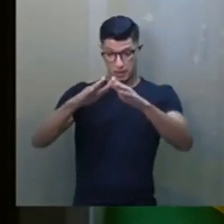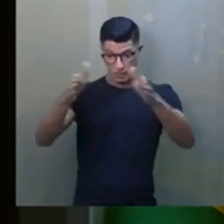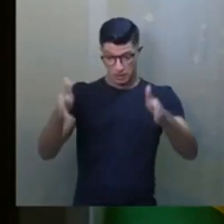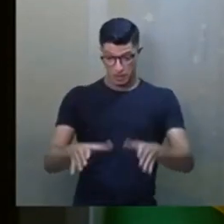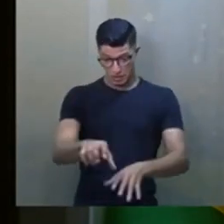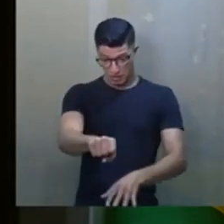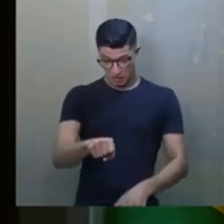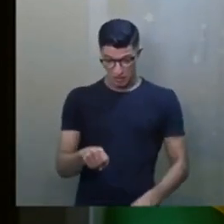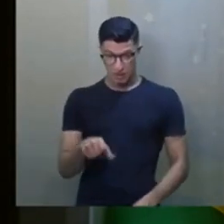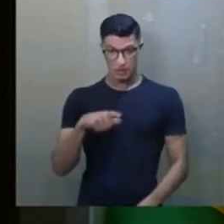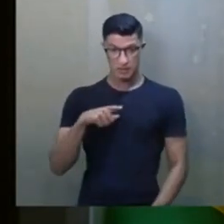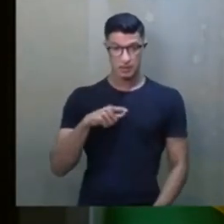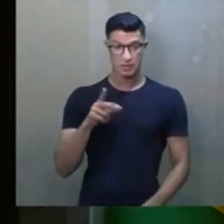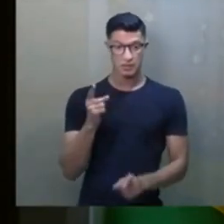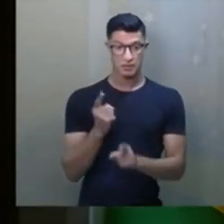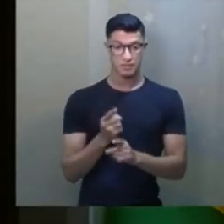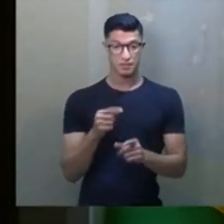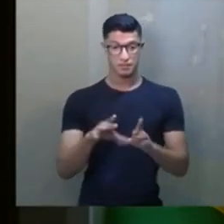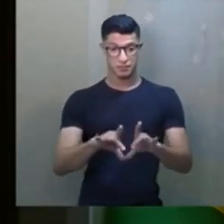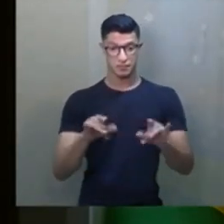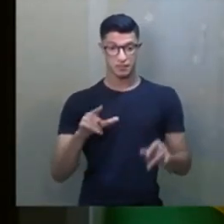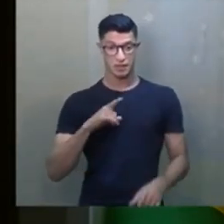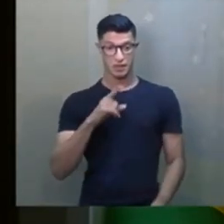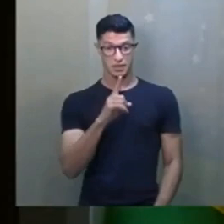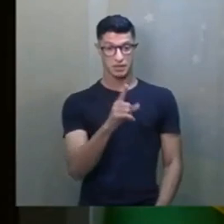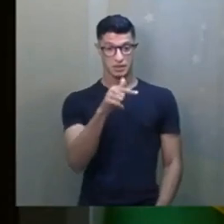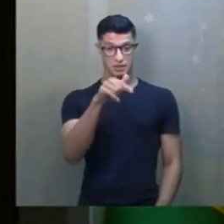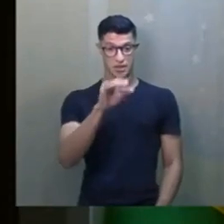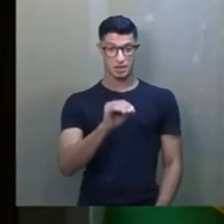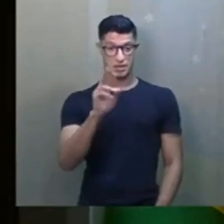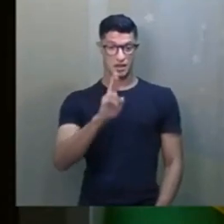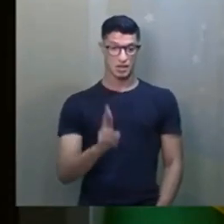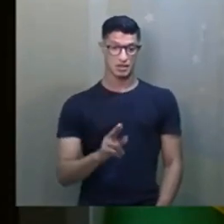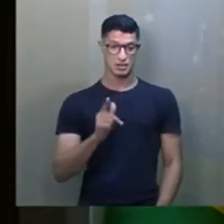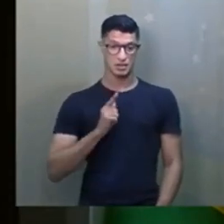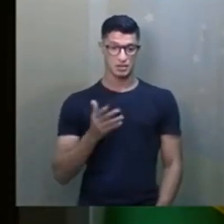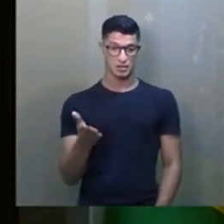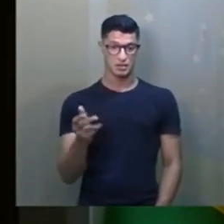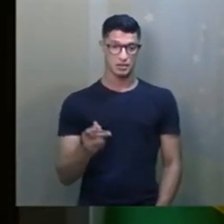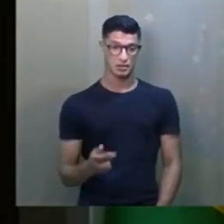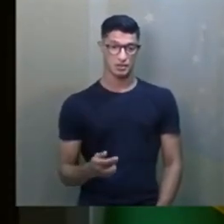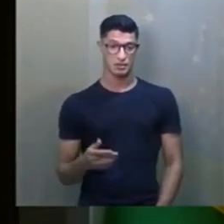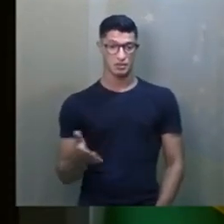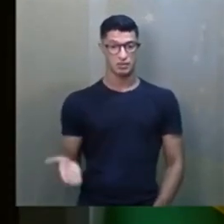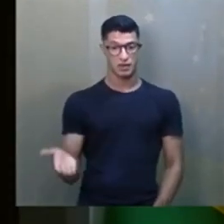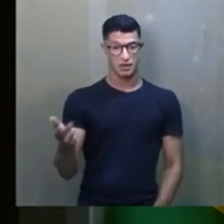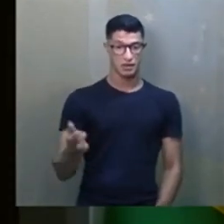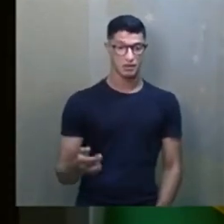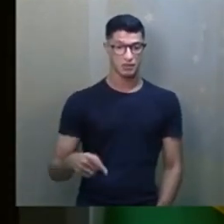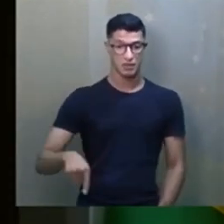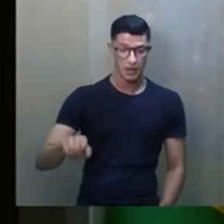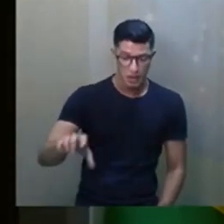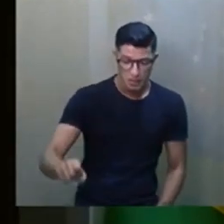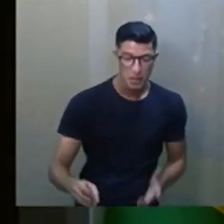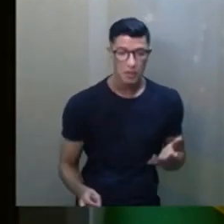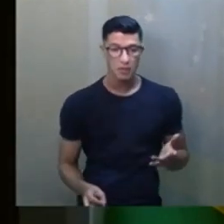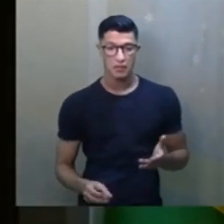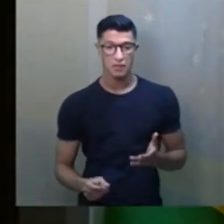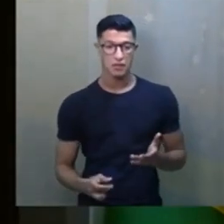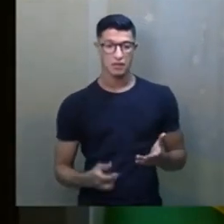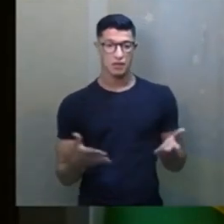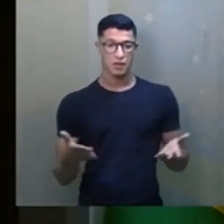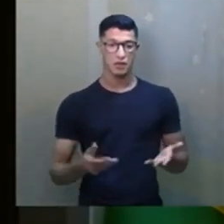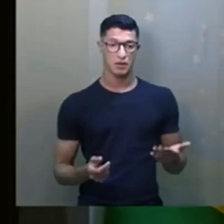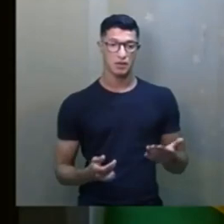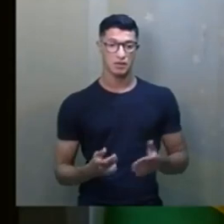uma gaveta. O senhor vai encontrar um envelope, tem 170 reais. Eu prefiro que o vá lá. O ladrão foi lá. Agora